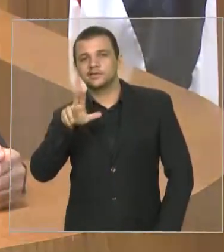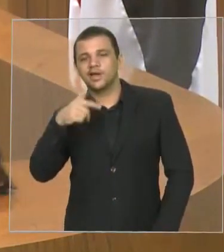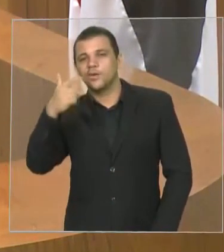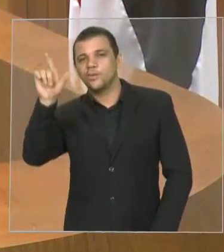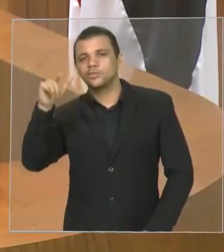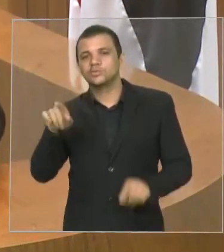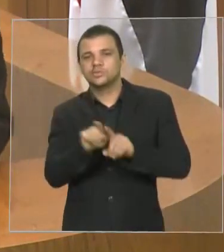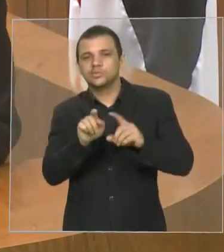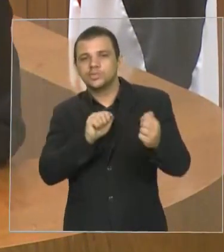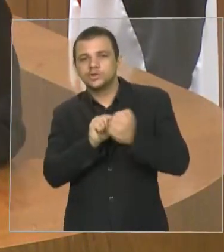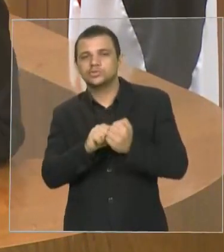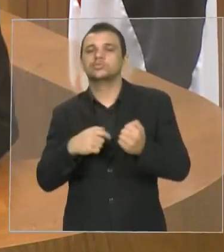pleitos. Obrigado.